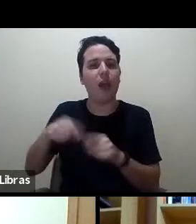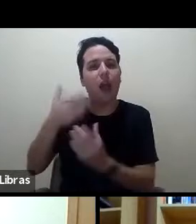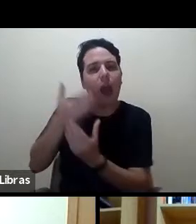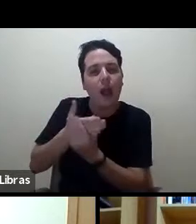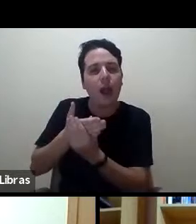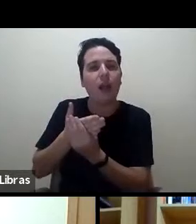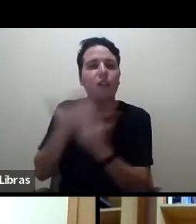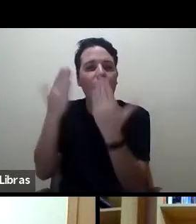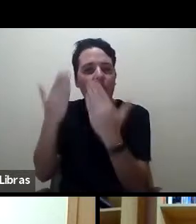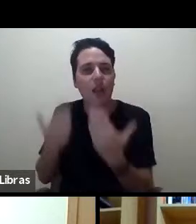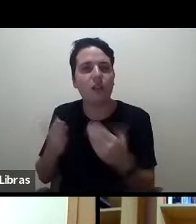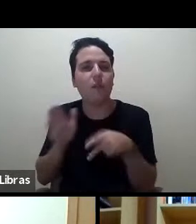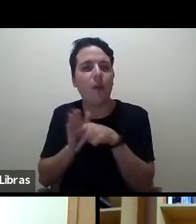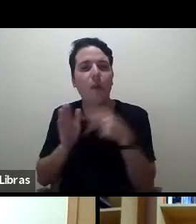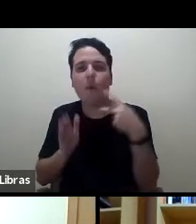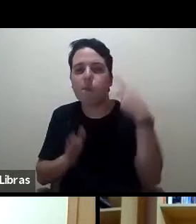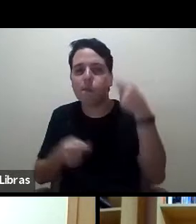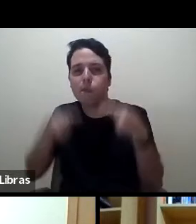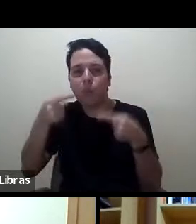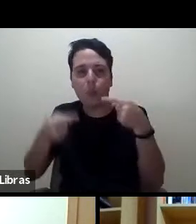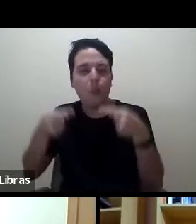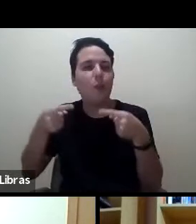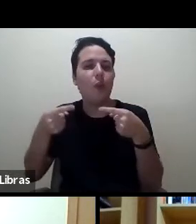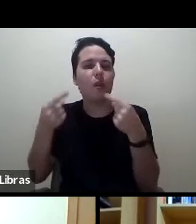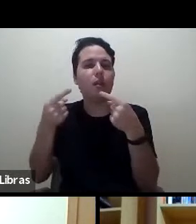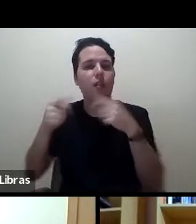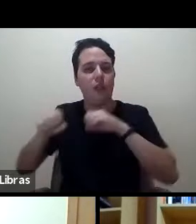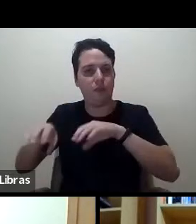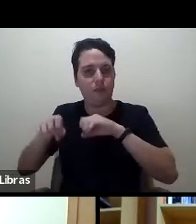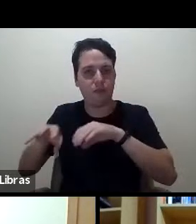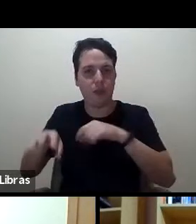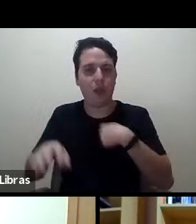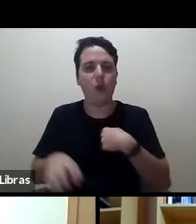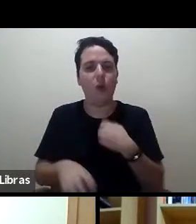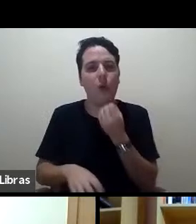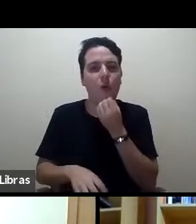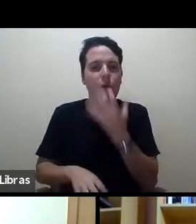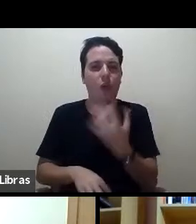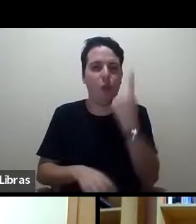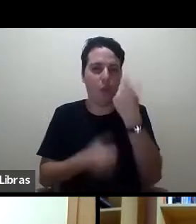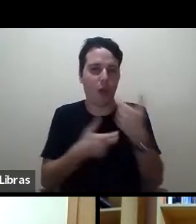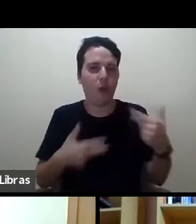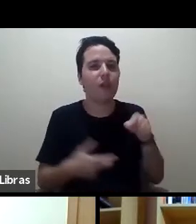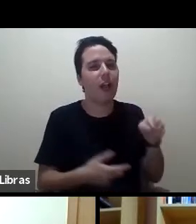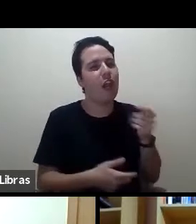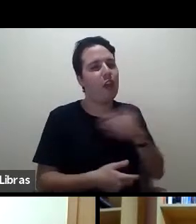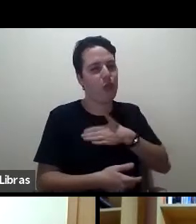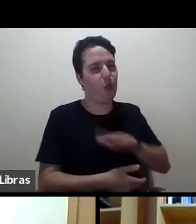Educativas. Eu quero contar uma infidência, que ele não gosta que conte,